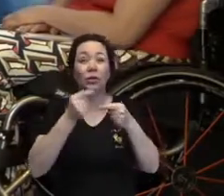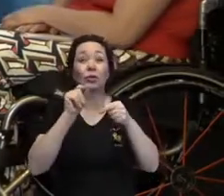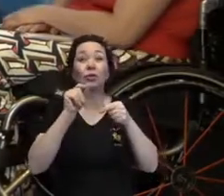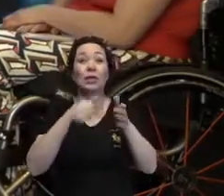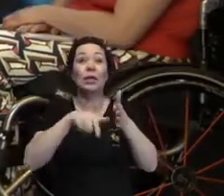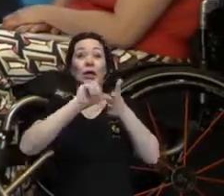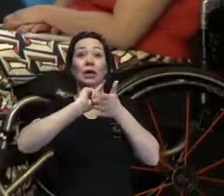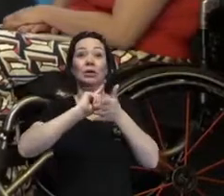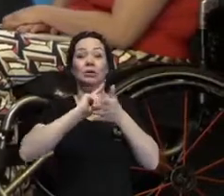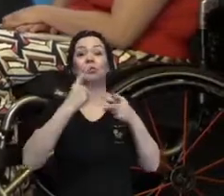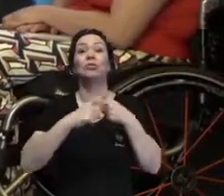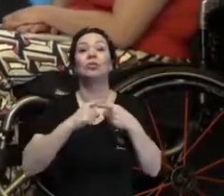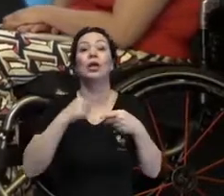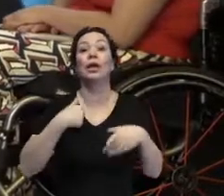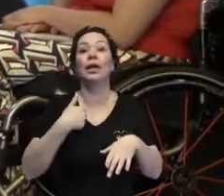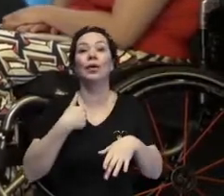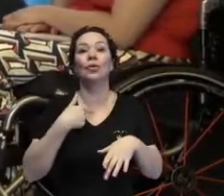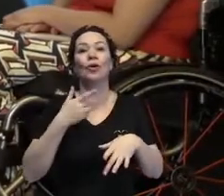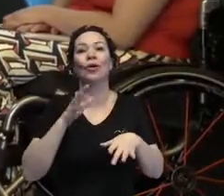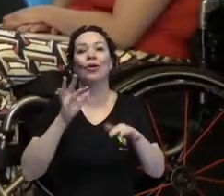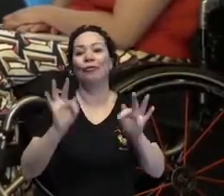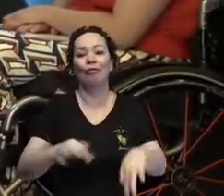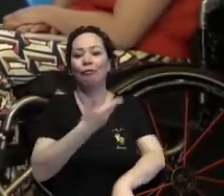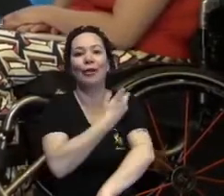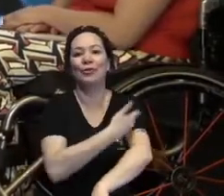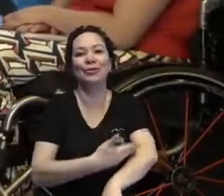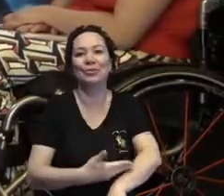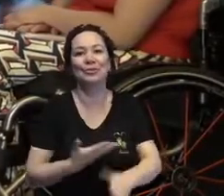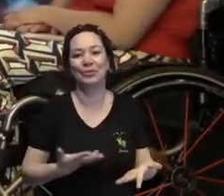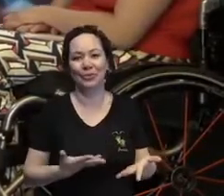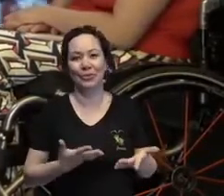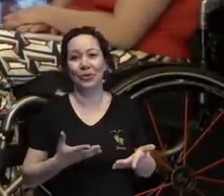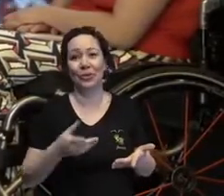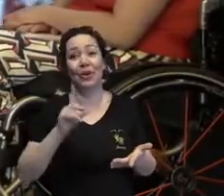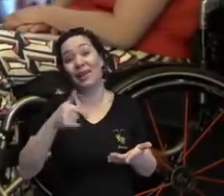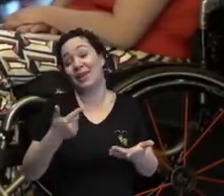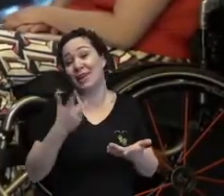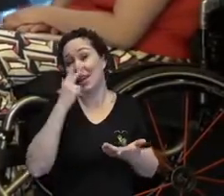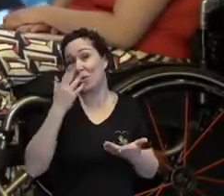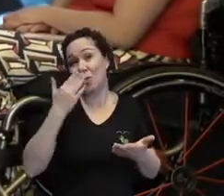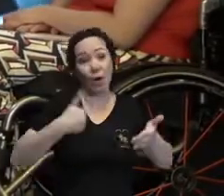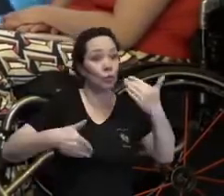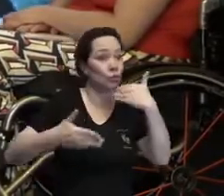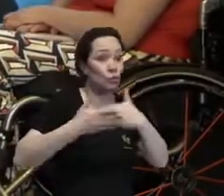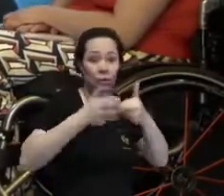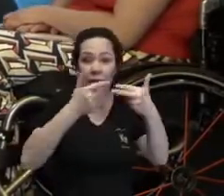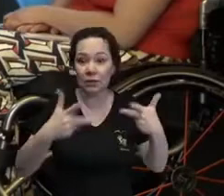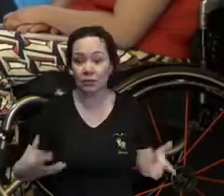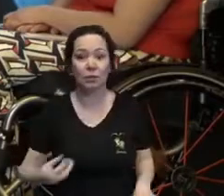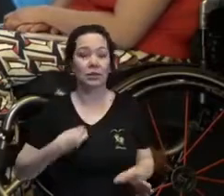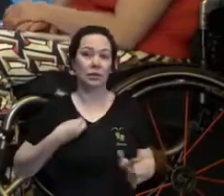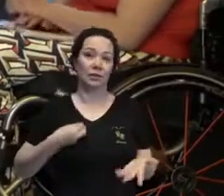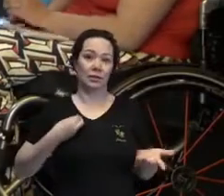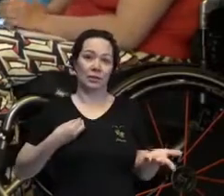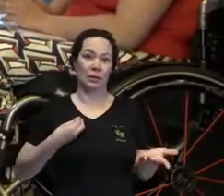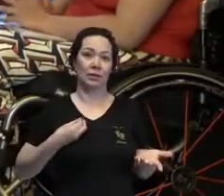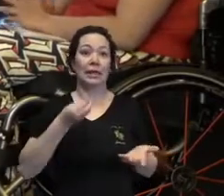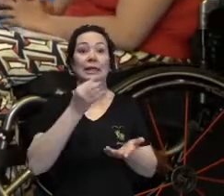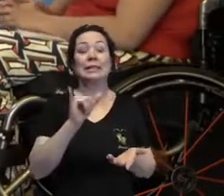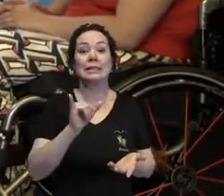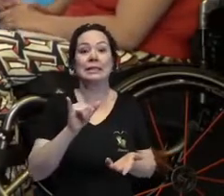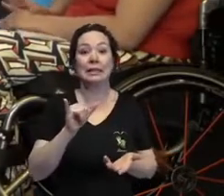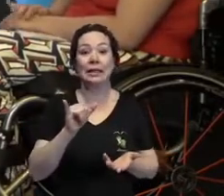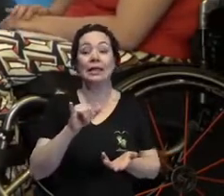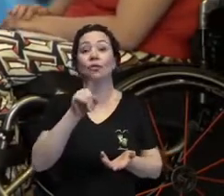desacostumei a ver. E isso vale pra todas as diferenças da vida. Se a gente não